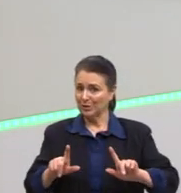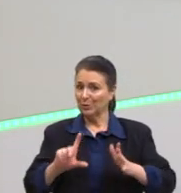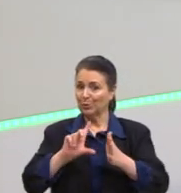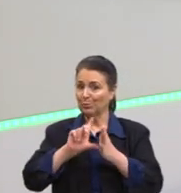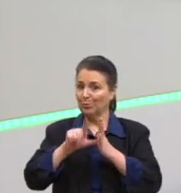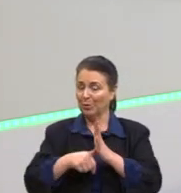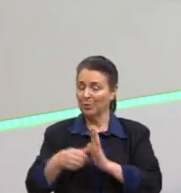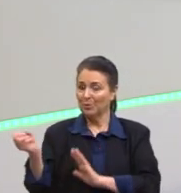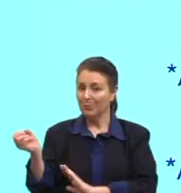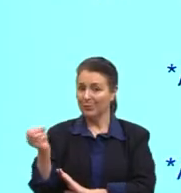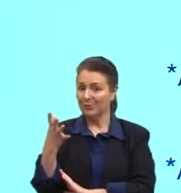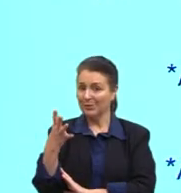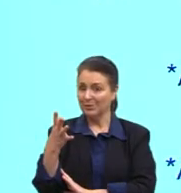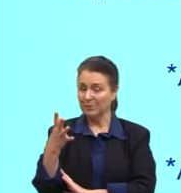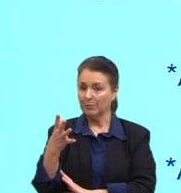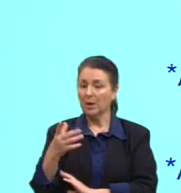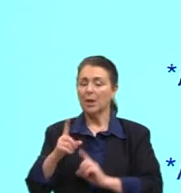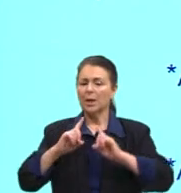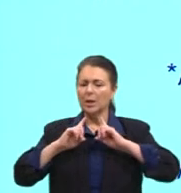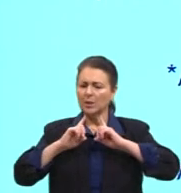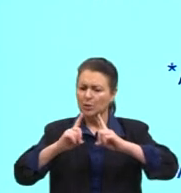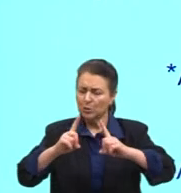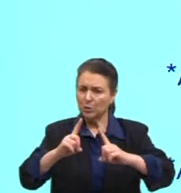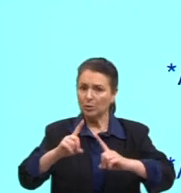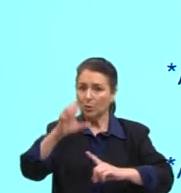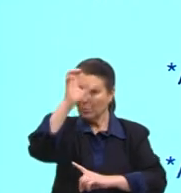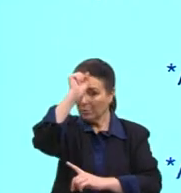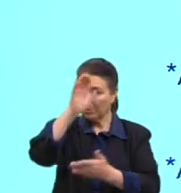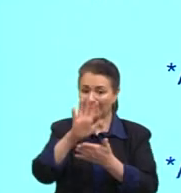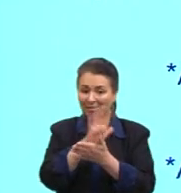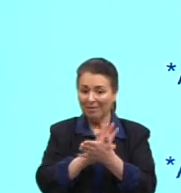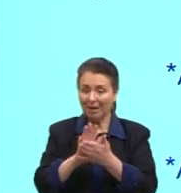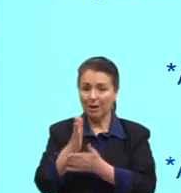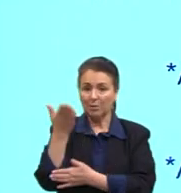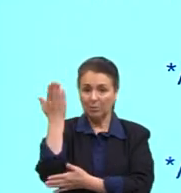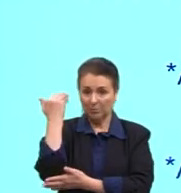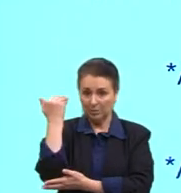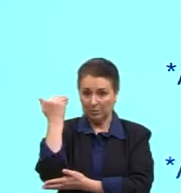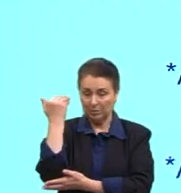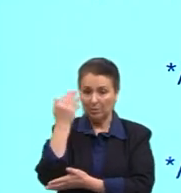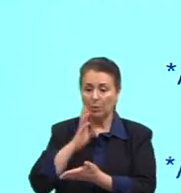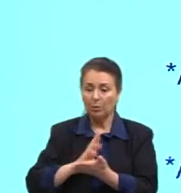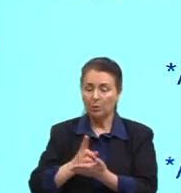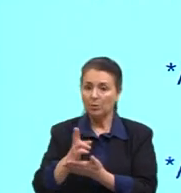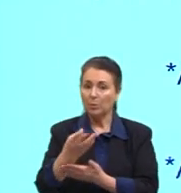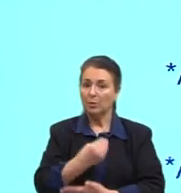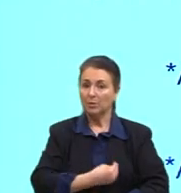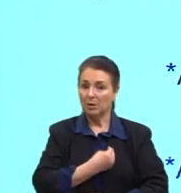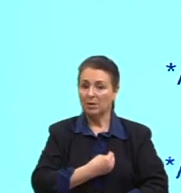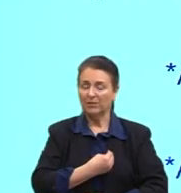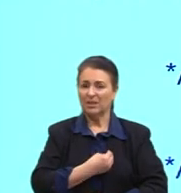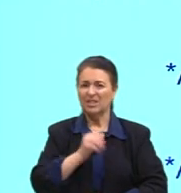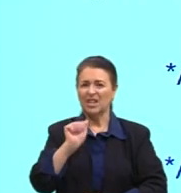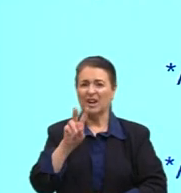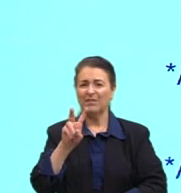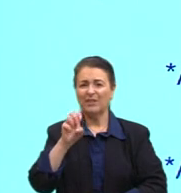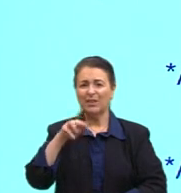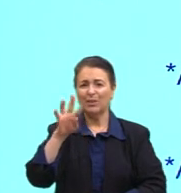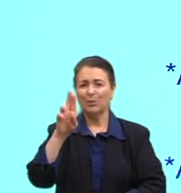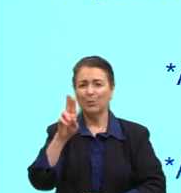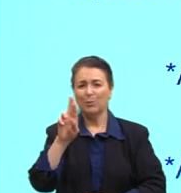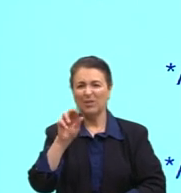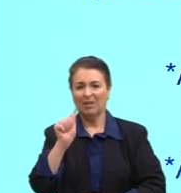nos traz. Ele critica que nós não aprendemos com o passado, continuamos nessa vida de aventura. E ele